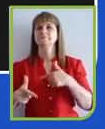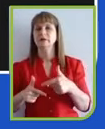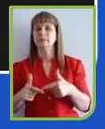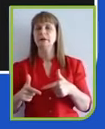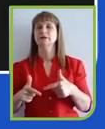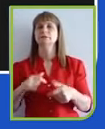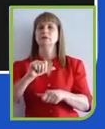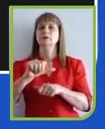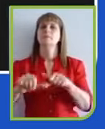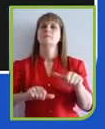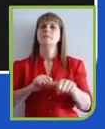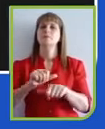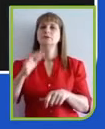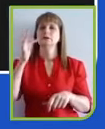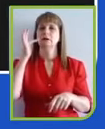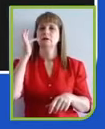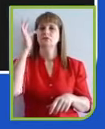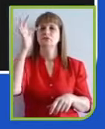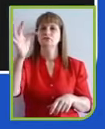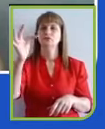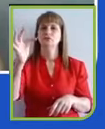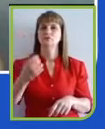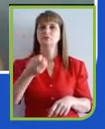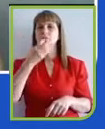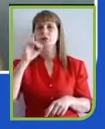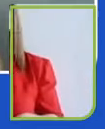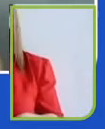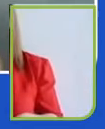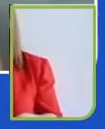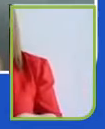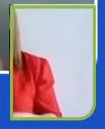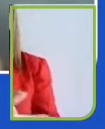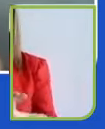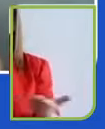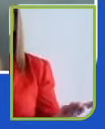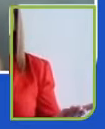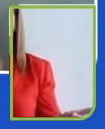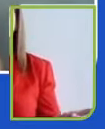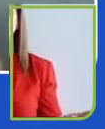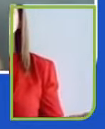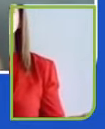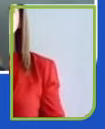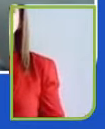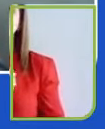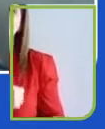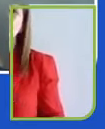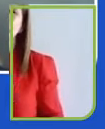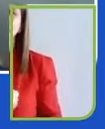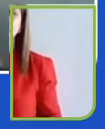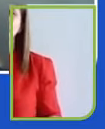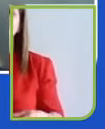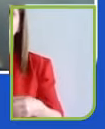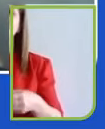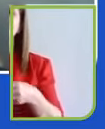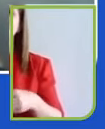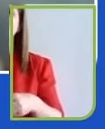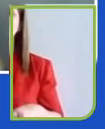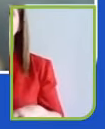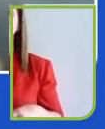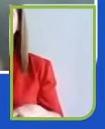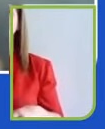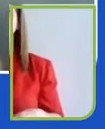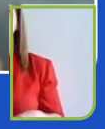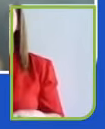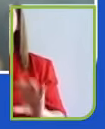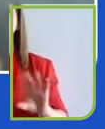Perfeito. Bom dia, Ricardo. Bom dia a todos, a todas. É super prazer estar de volta aqui no evento da plataforma Liderança com